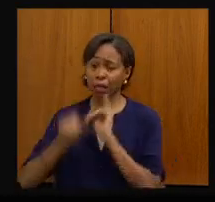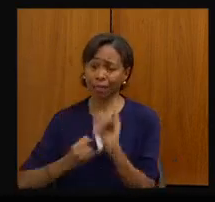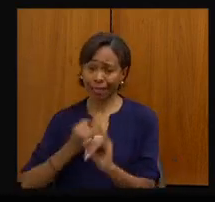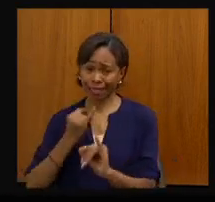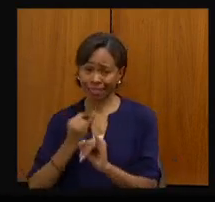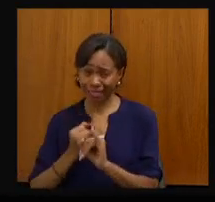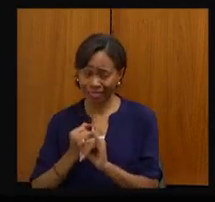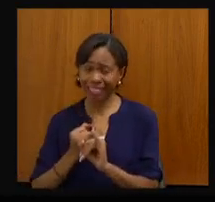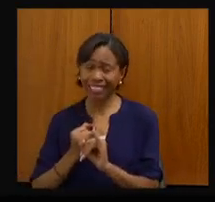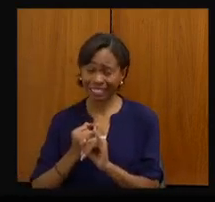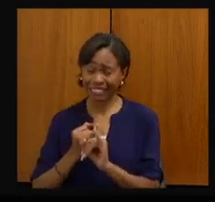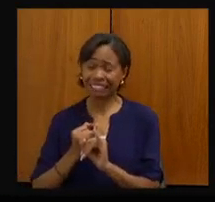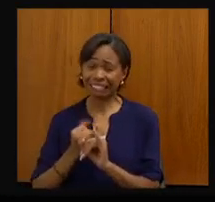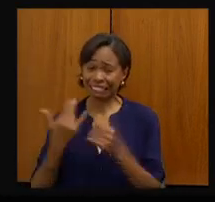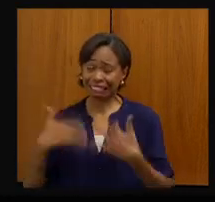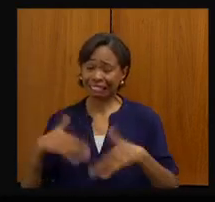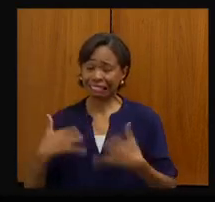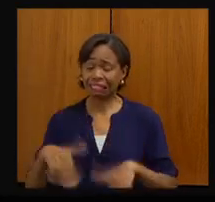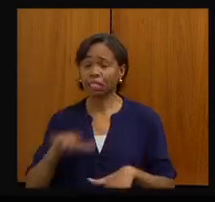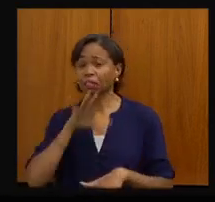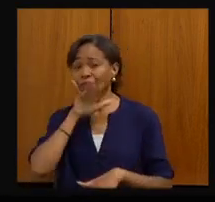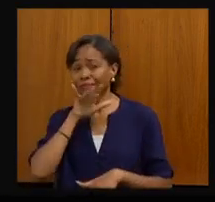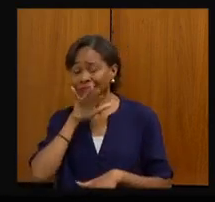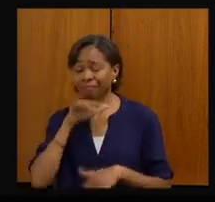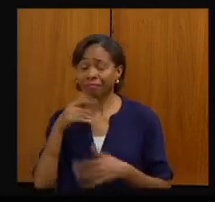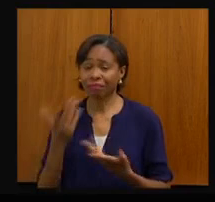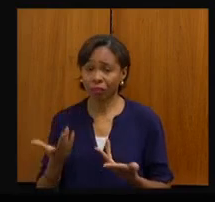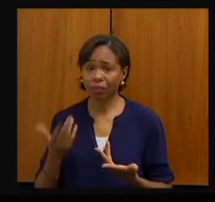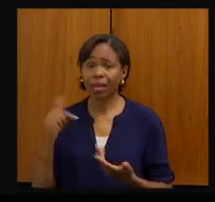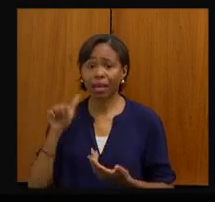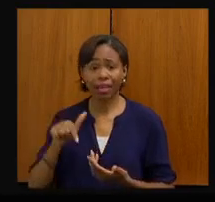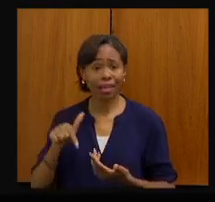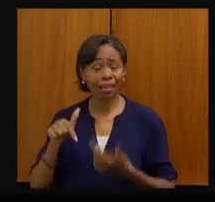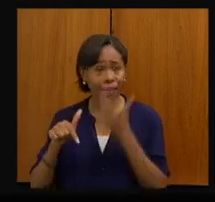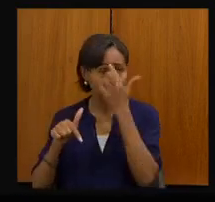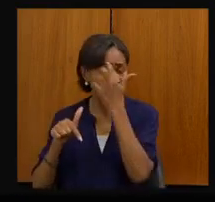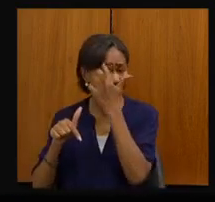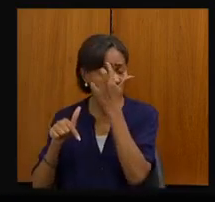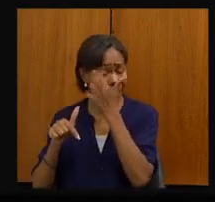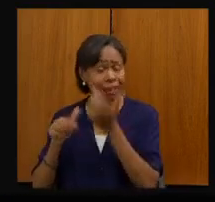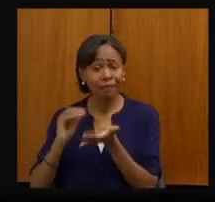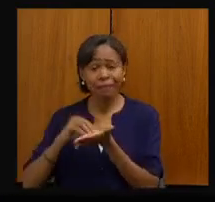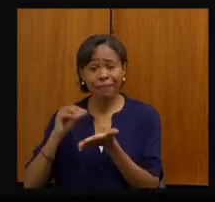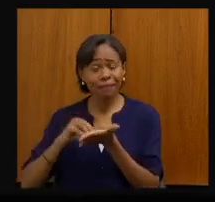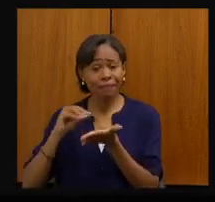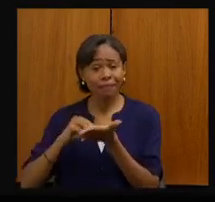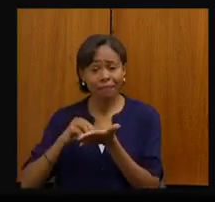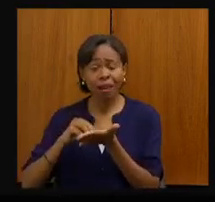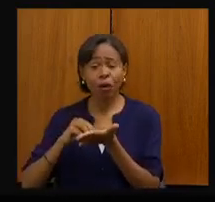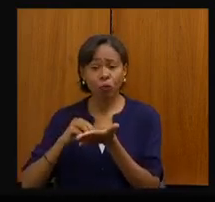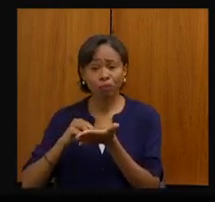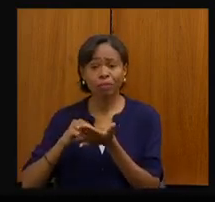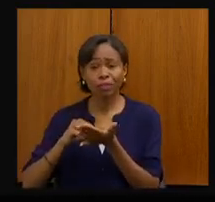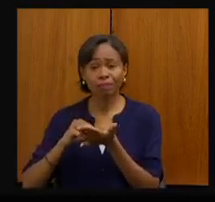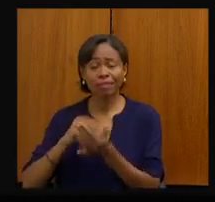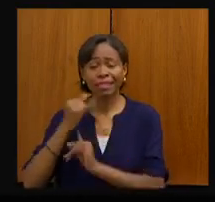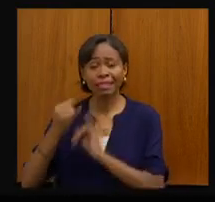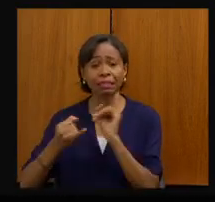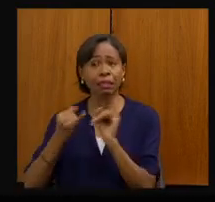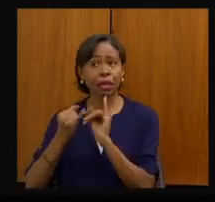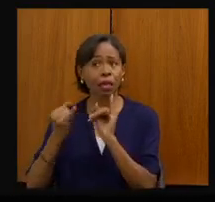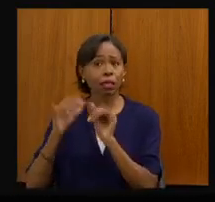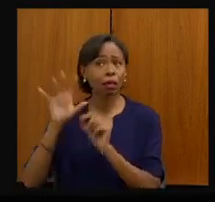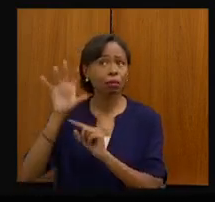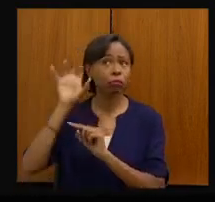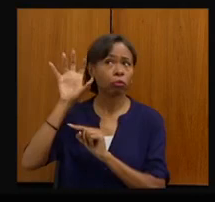comemorar. Infelizmente, nós temos aqui um vazio de sinal de internet aqui, muito ruim. Mas lá